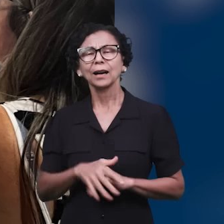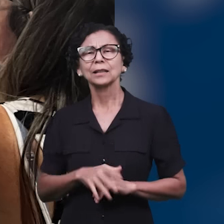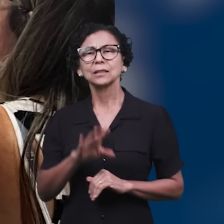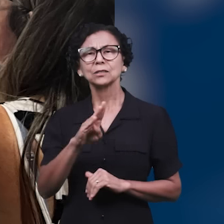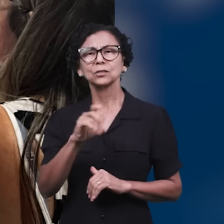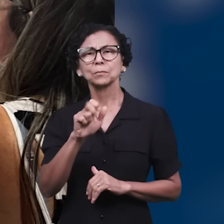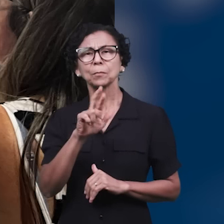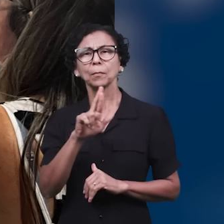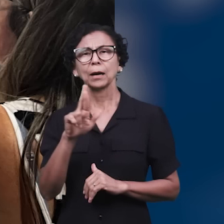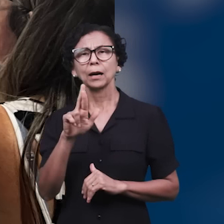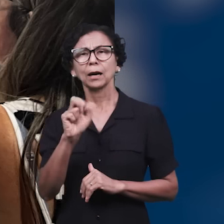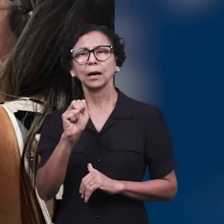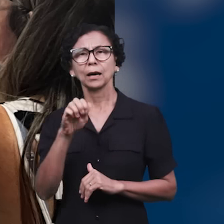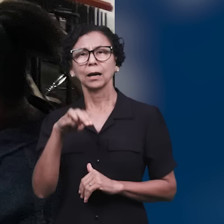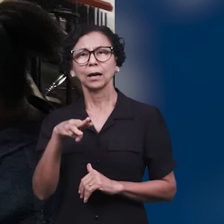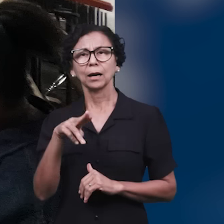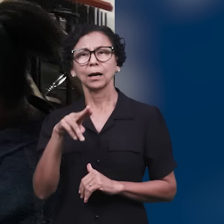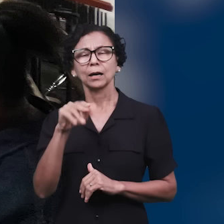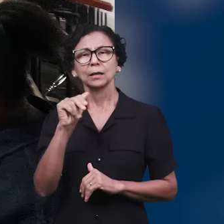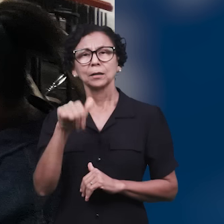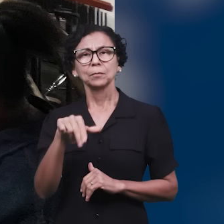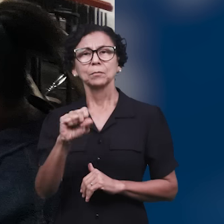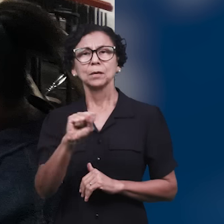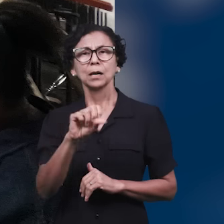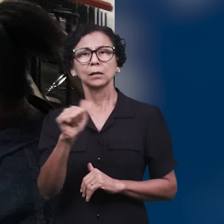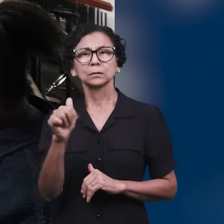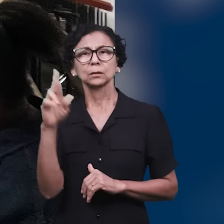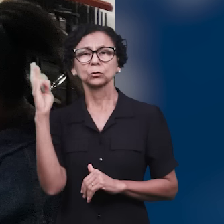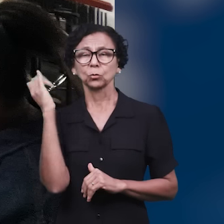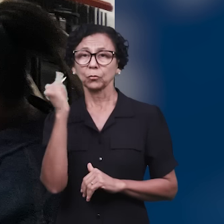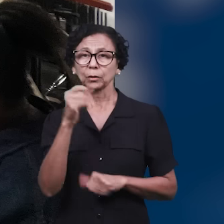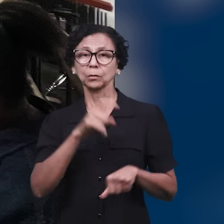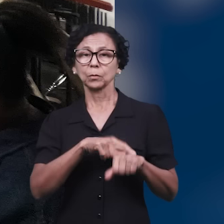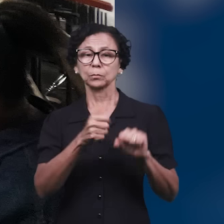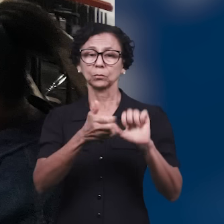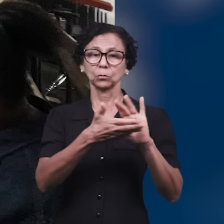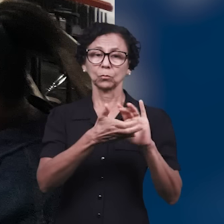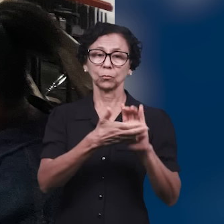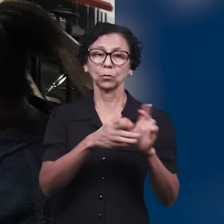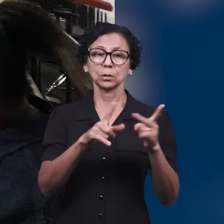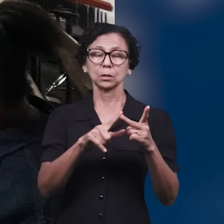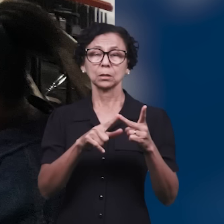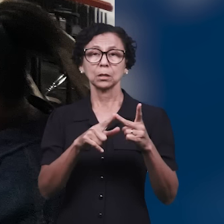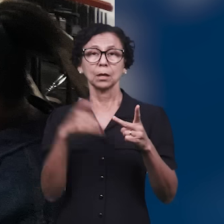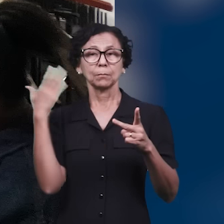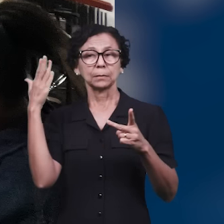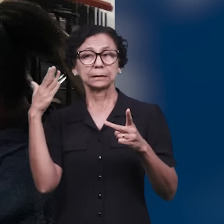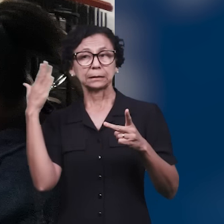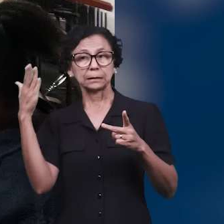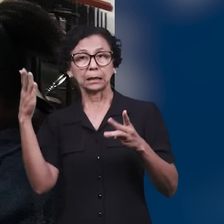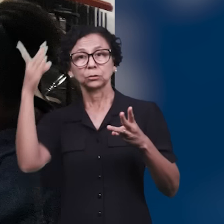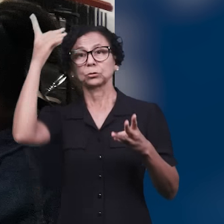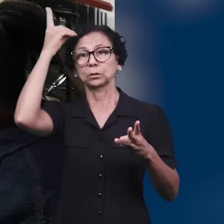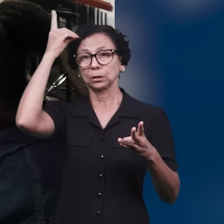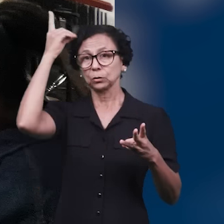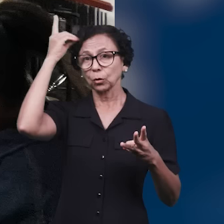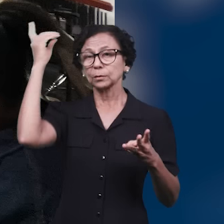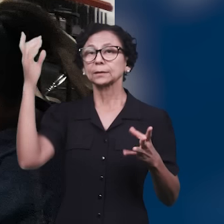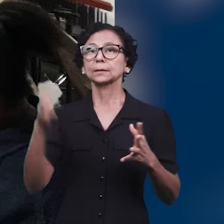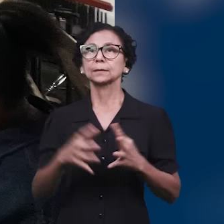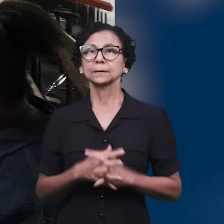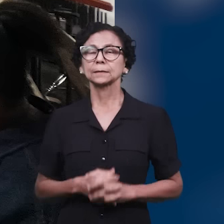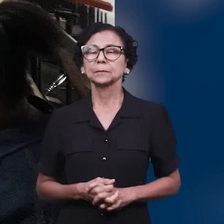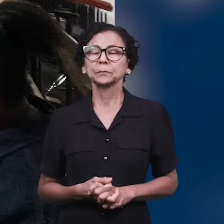ficou repleta de irmãos e muito o Senhor falou aos corações pelos louvores, pela palavra e pelos vários dons espirituais.